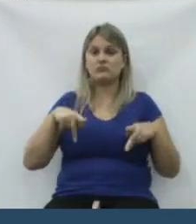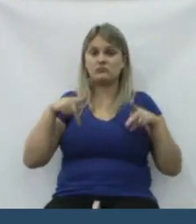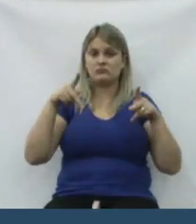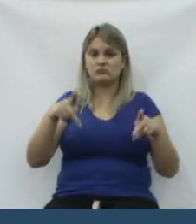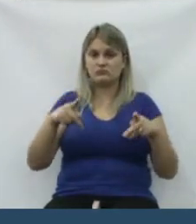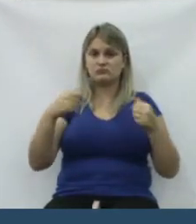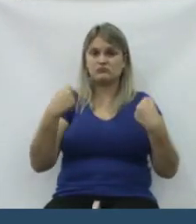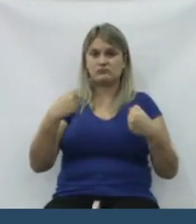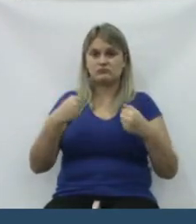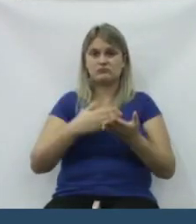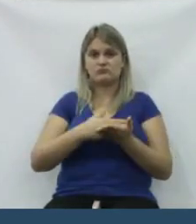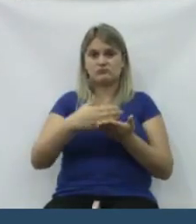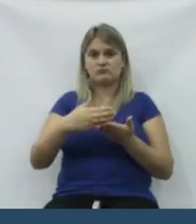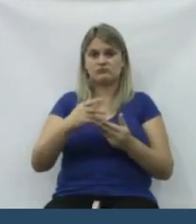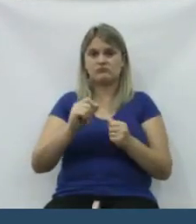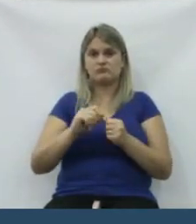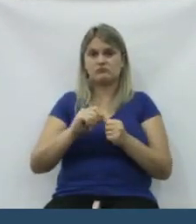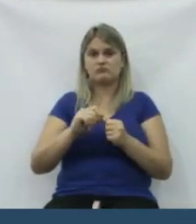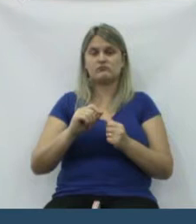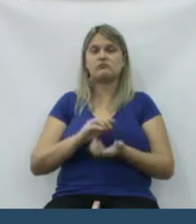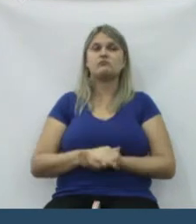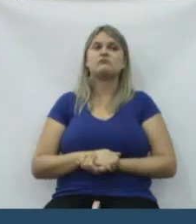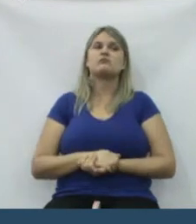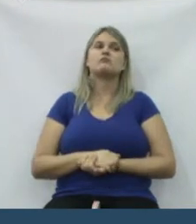Isso que a população tem que começar a fazer.